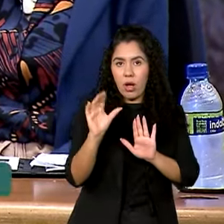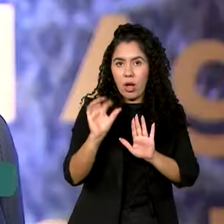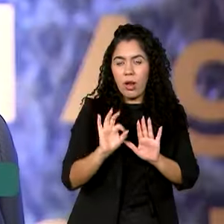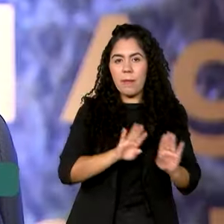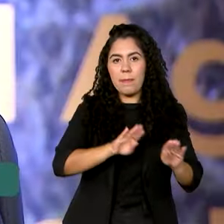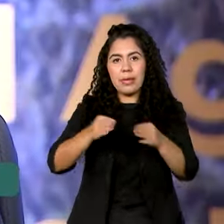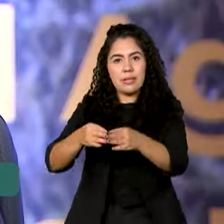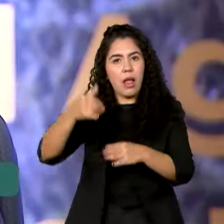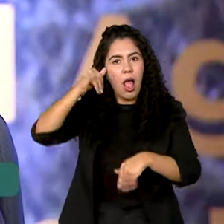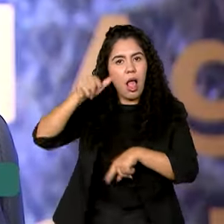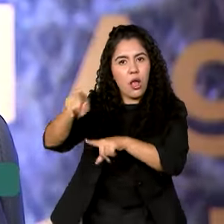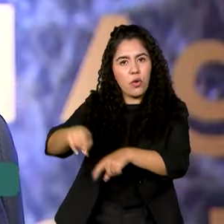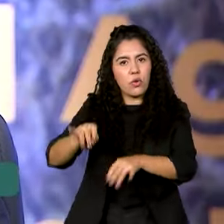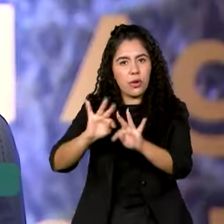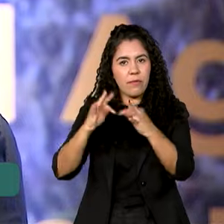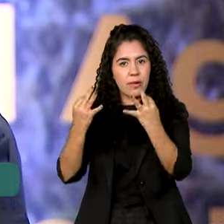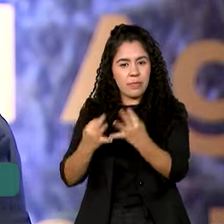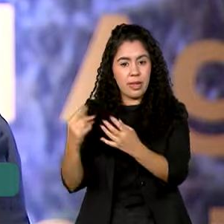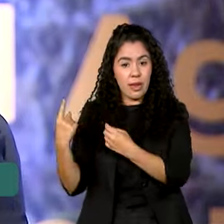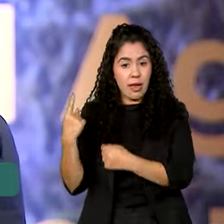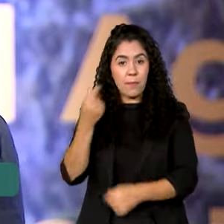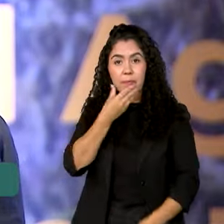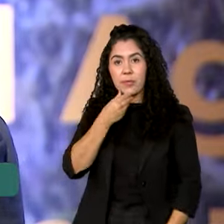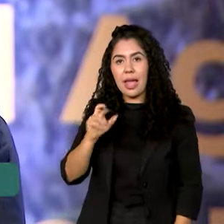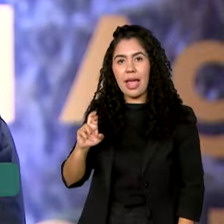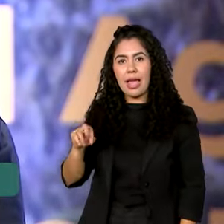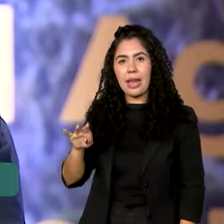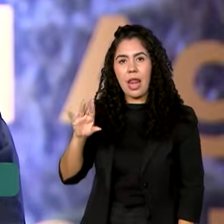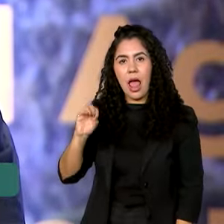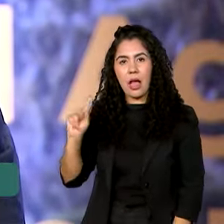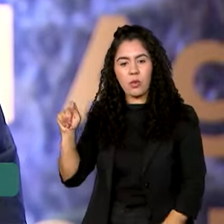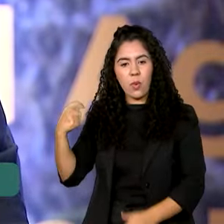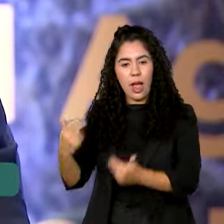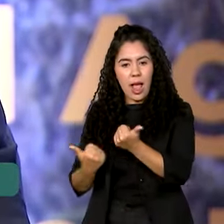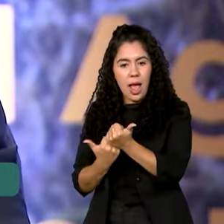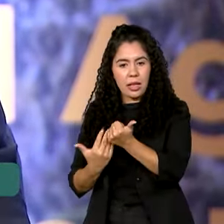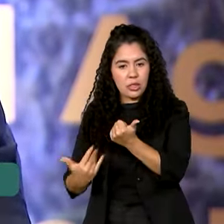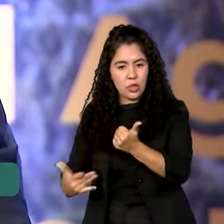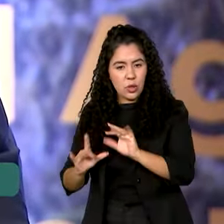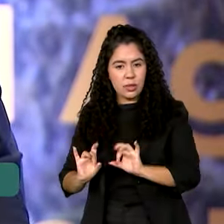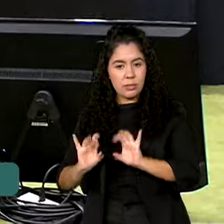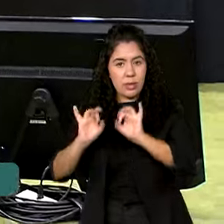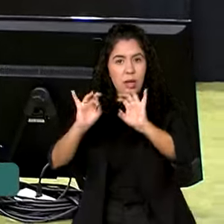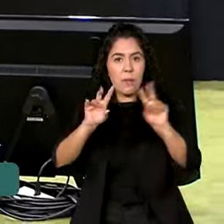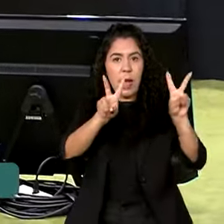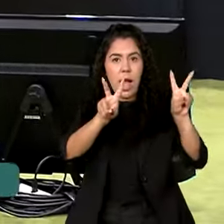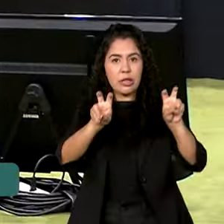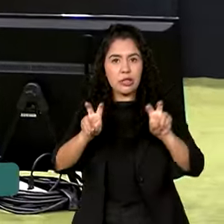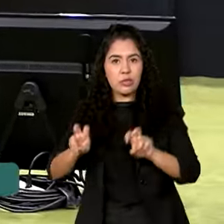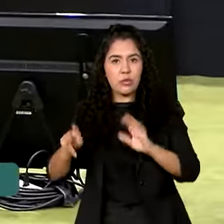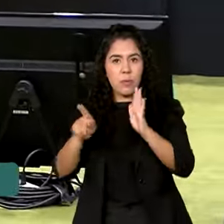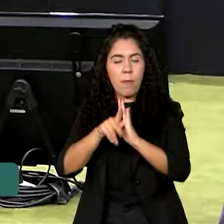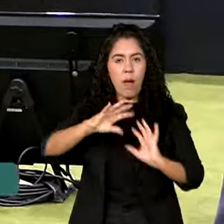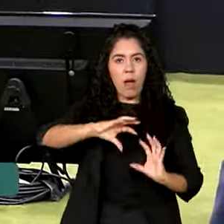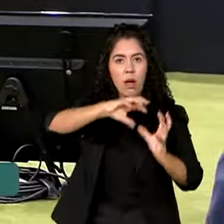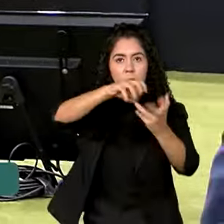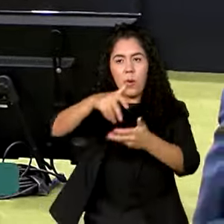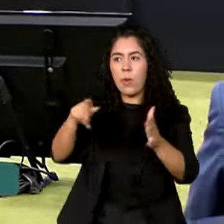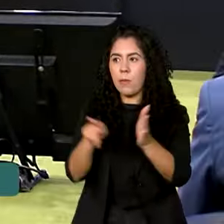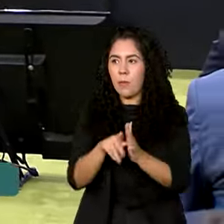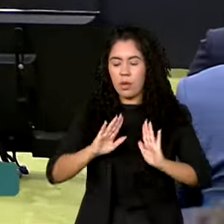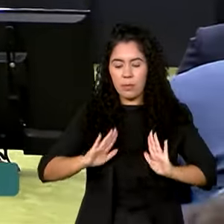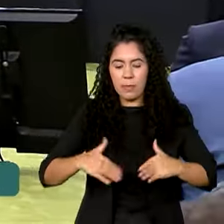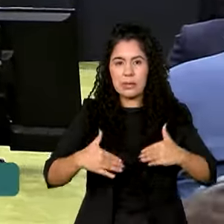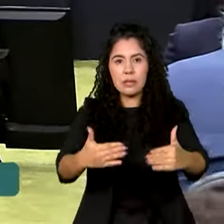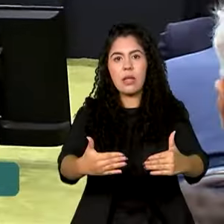familiar. Renato Godinho, assessor especial para assuntos internacionais do Ministério do Desenvolvimento